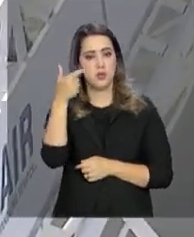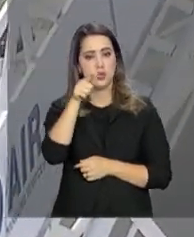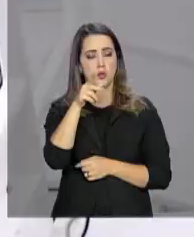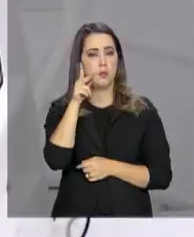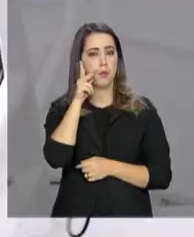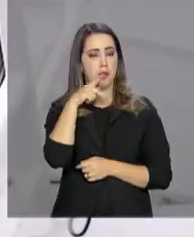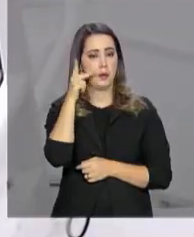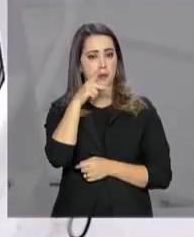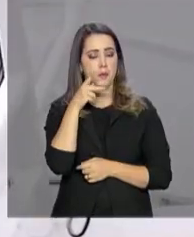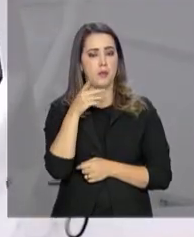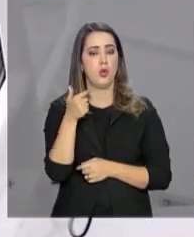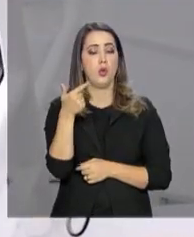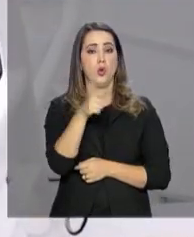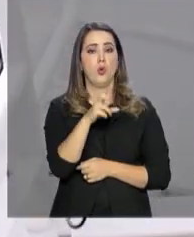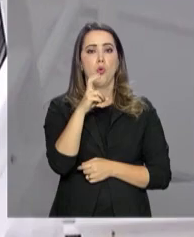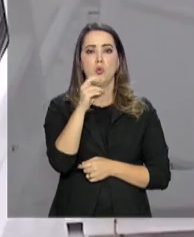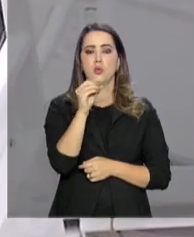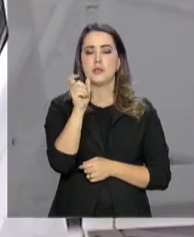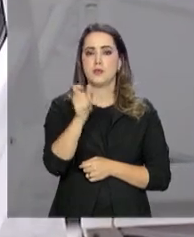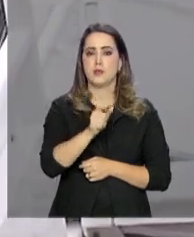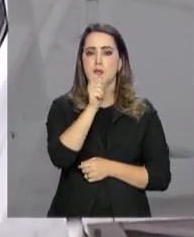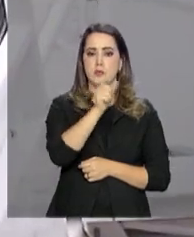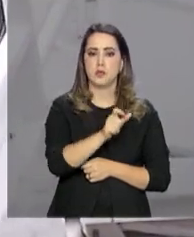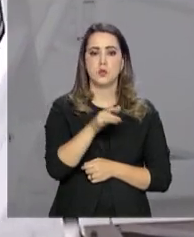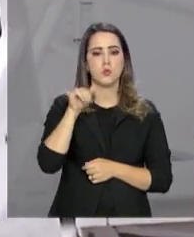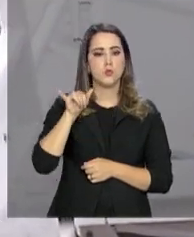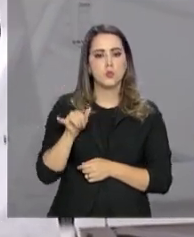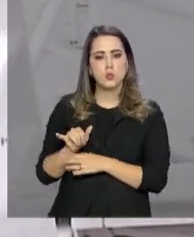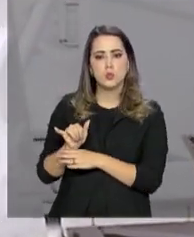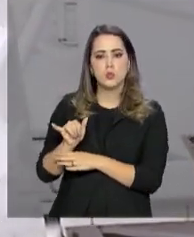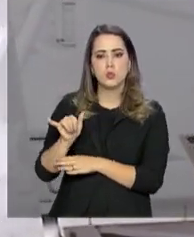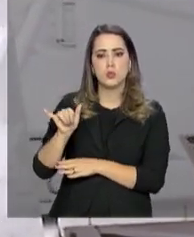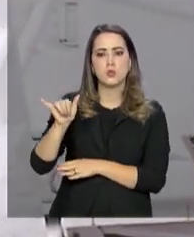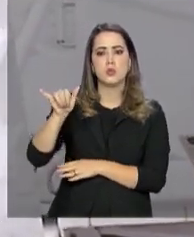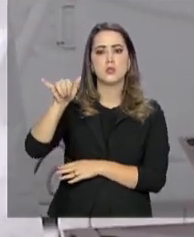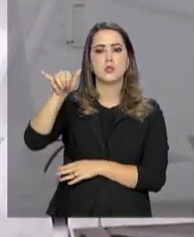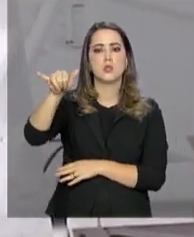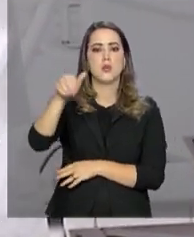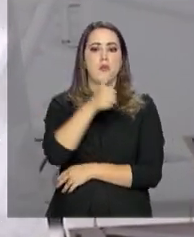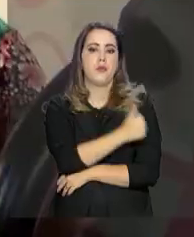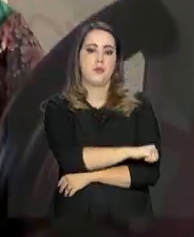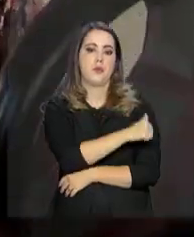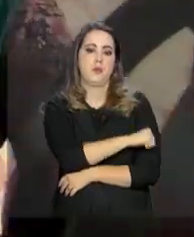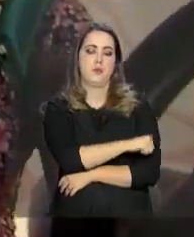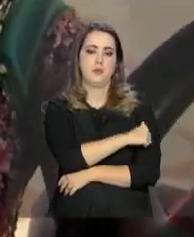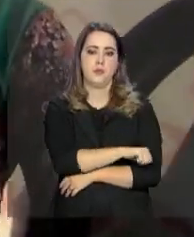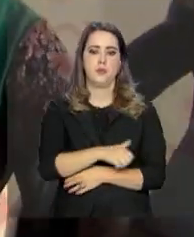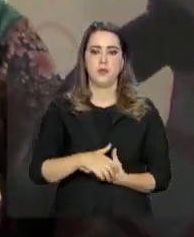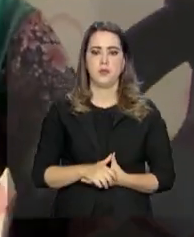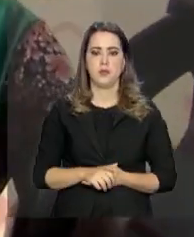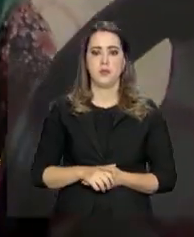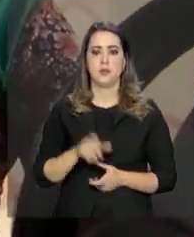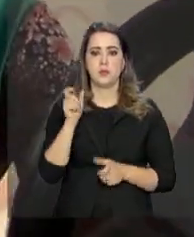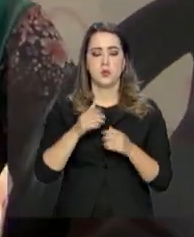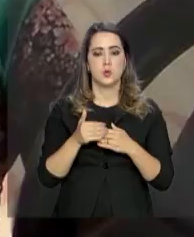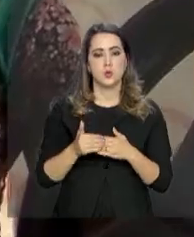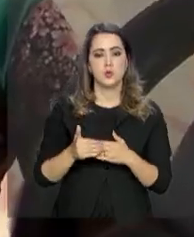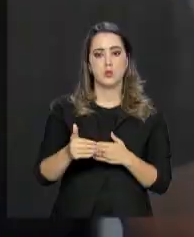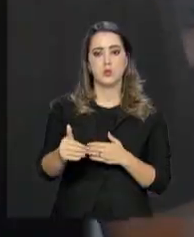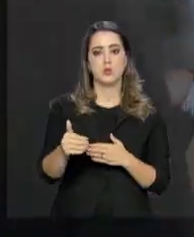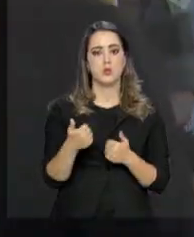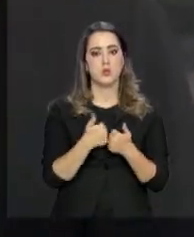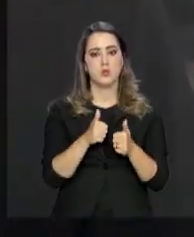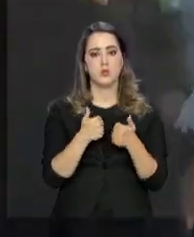Paraíba. Outros 50 venezuelanos seguiram em novo voo para o Rio de Janeiro. Quem continuou a viagem por